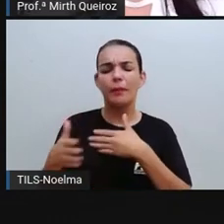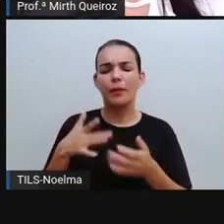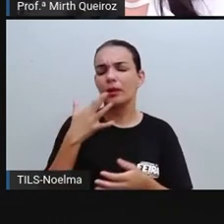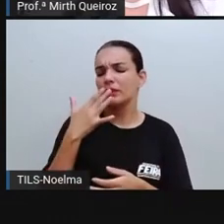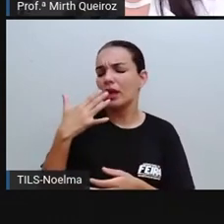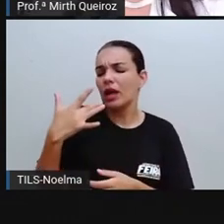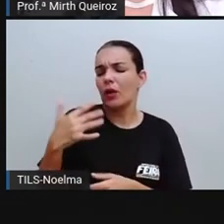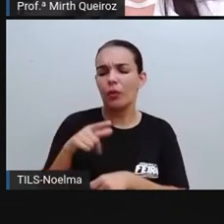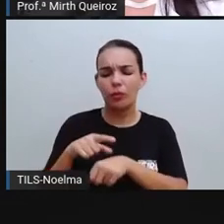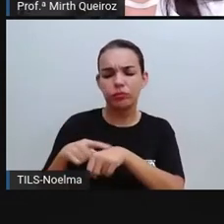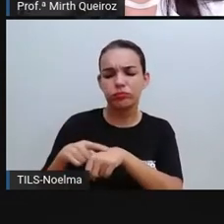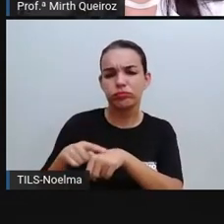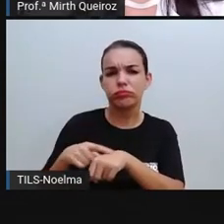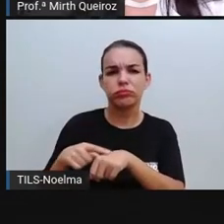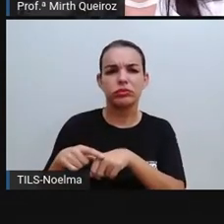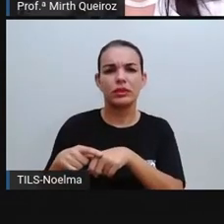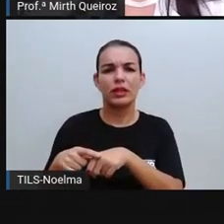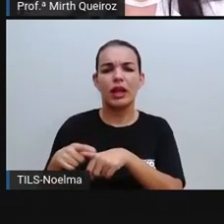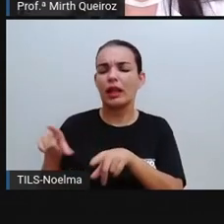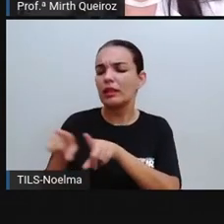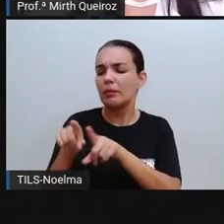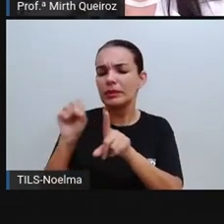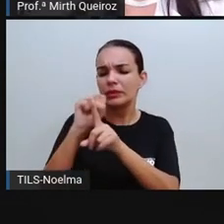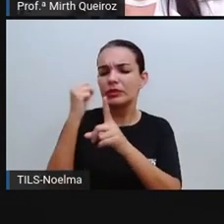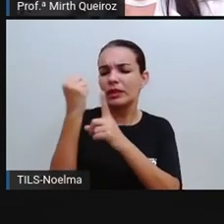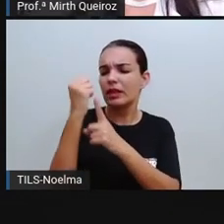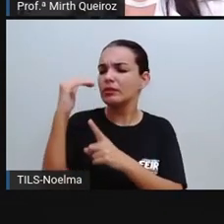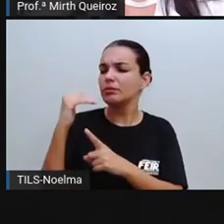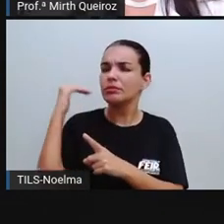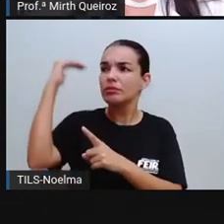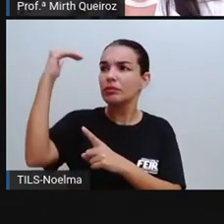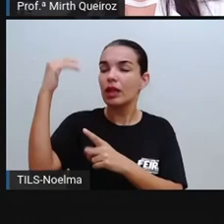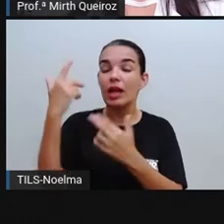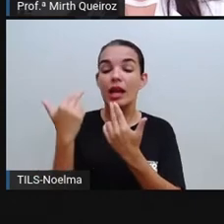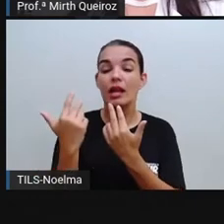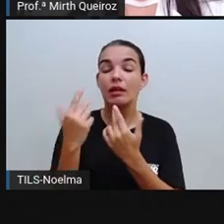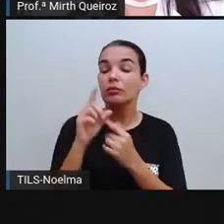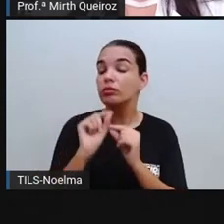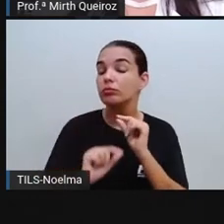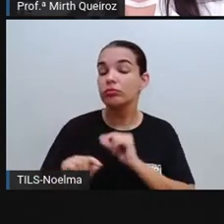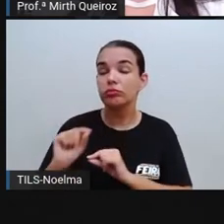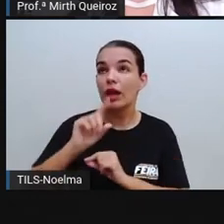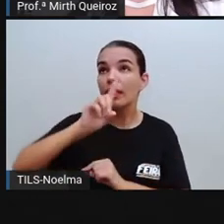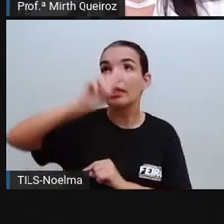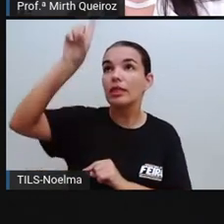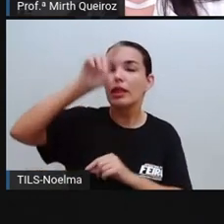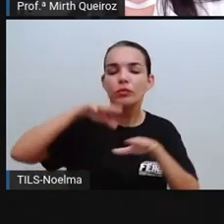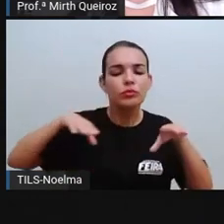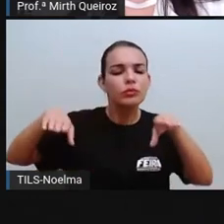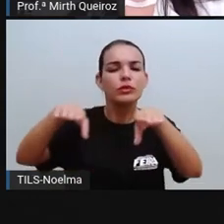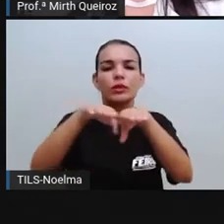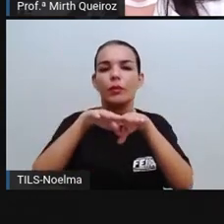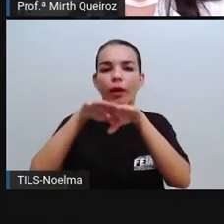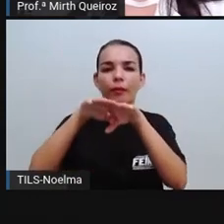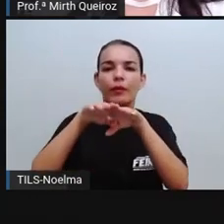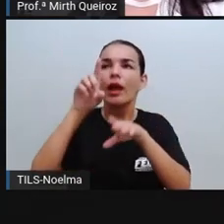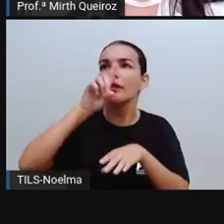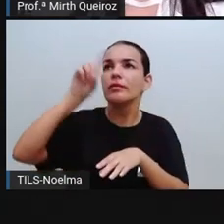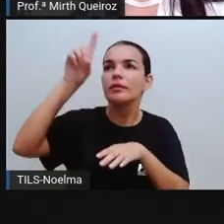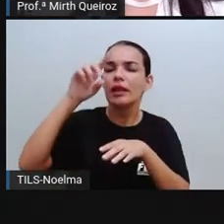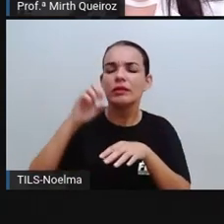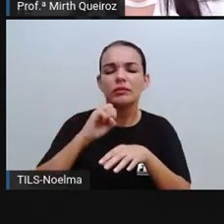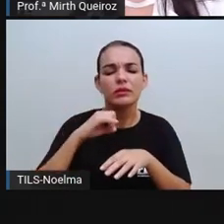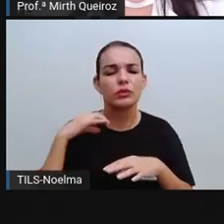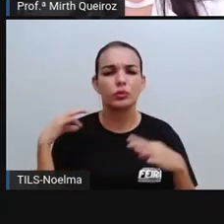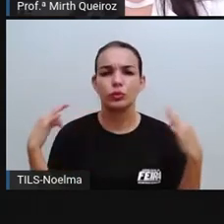cor, classe social também não. Perante Deus somos iguais. Perante Deus somos irmãos. Pretos ou